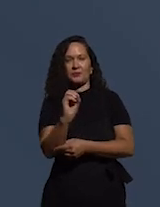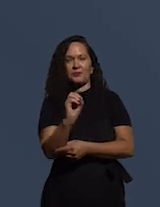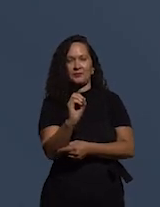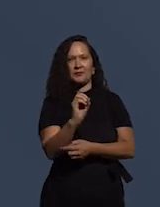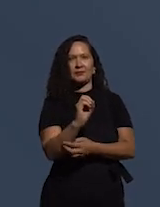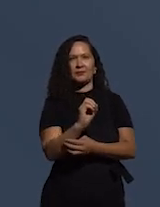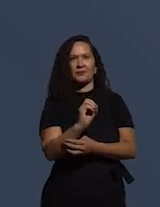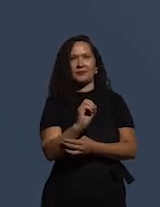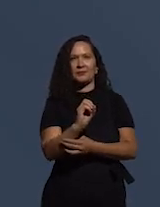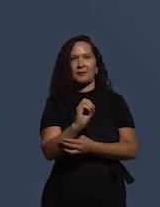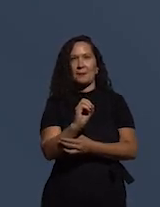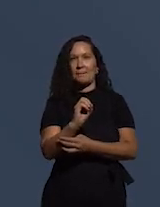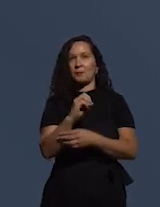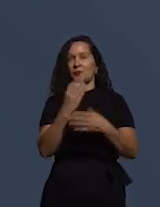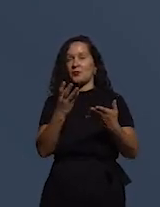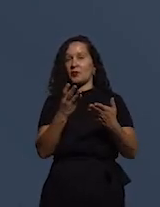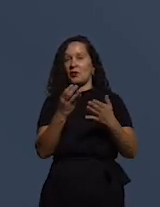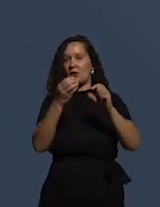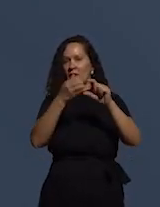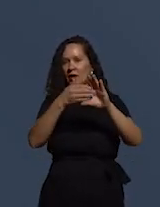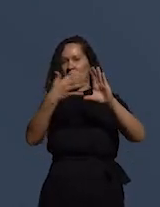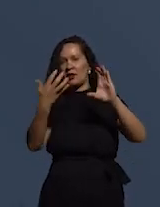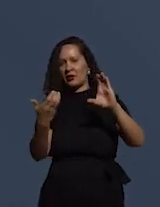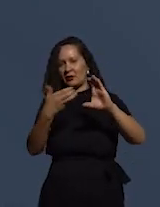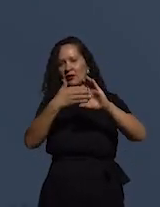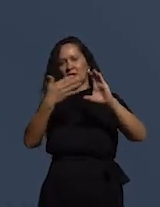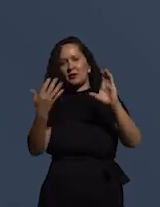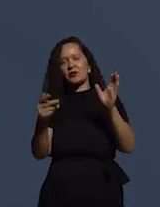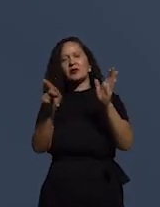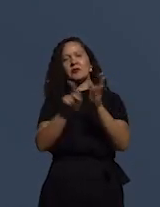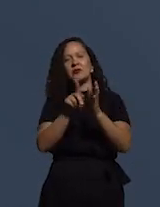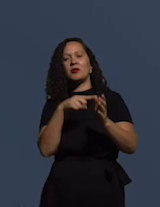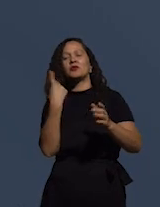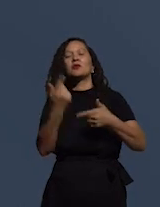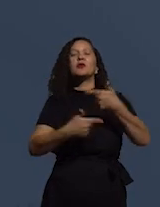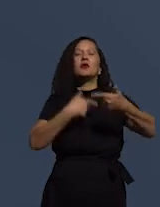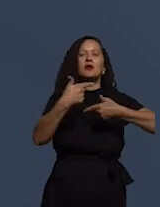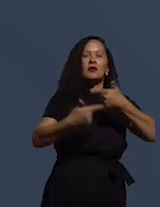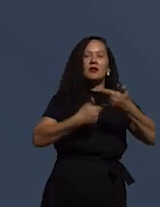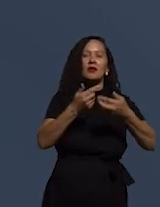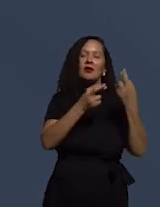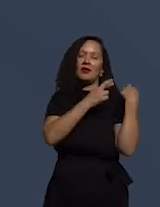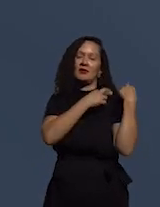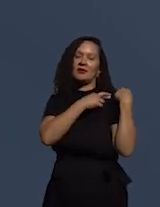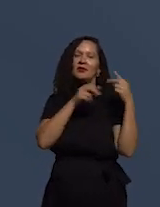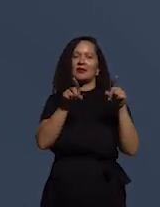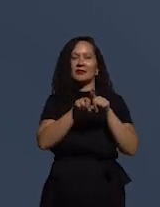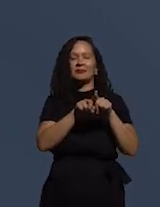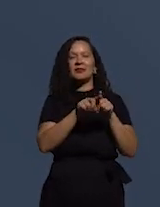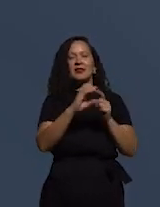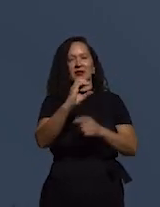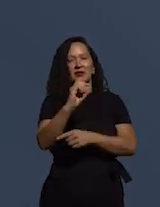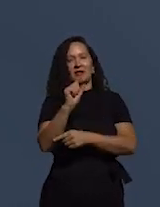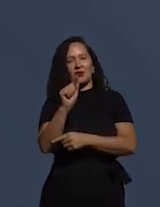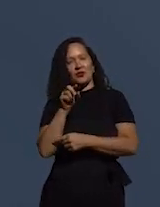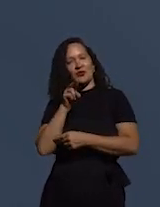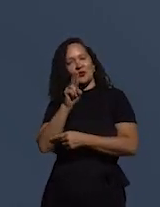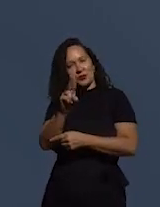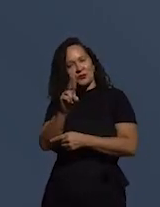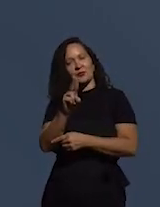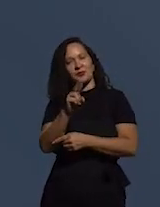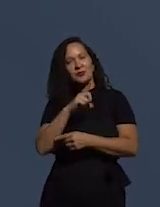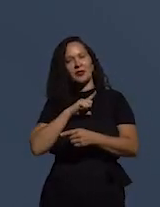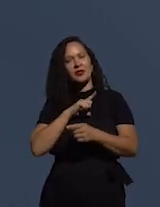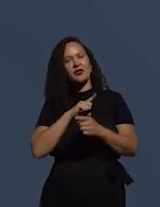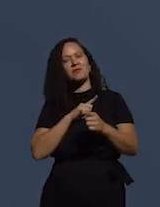As próprias características do nosso trabalho e as responsabilidades da CGU e da STM, em alguma medida,